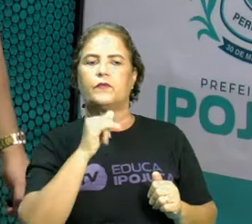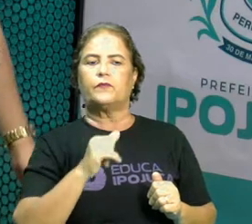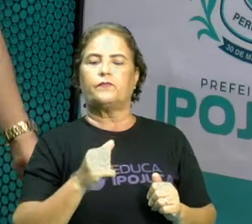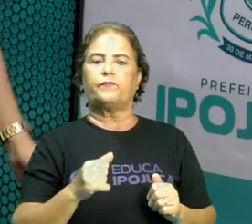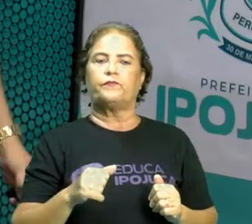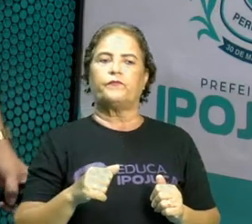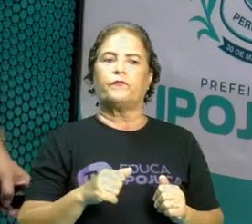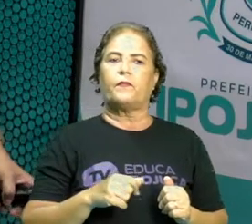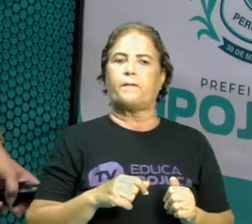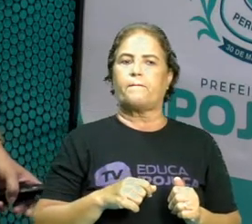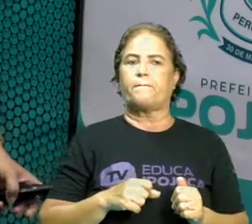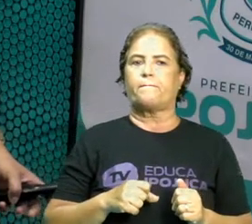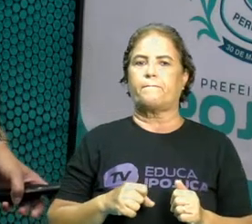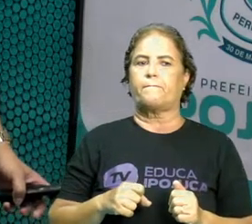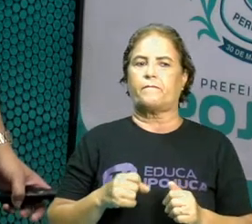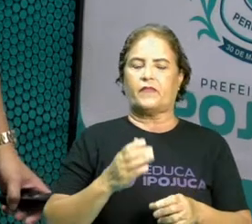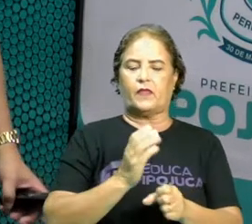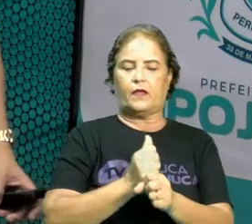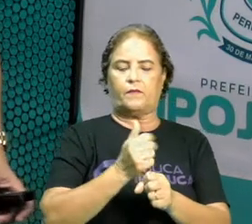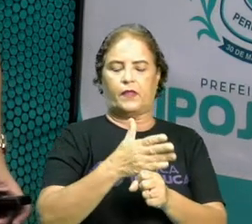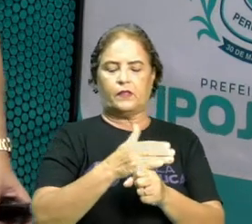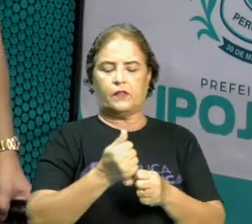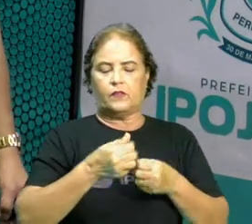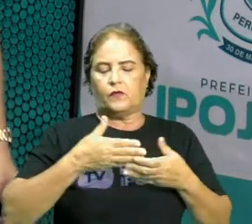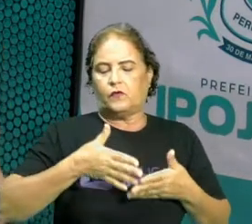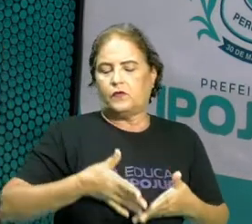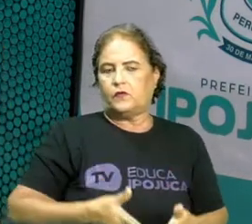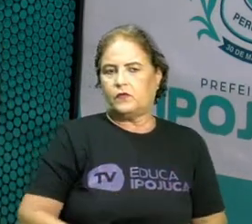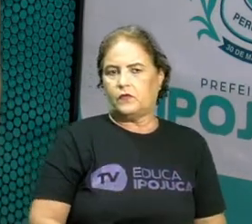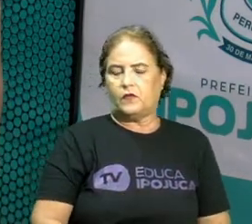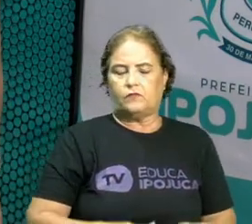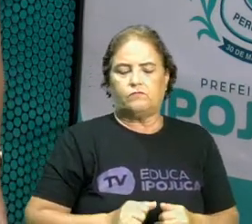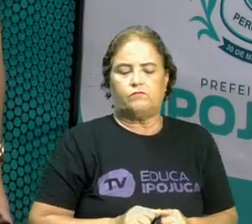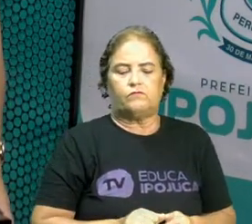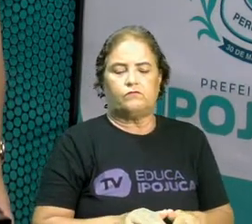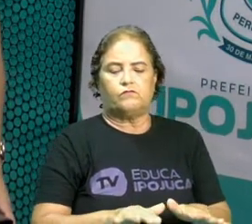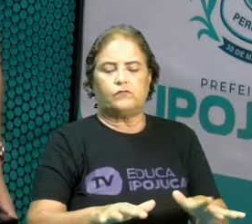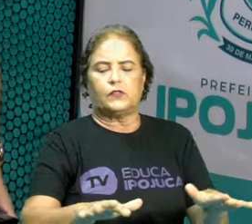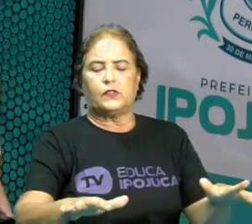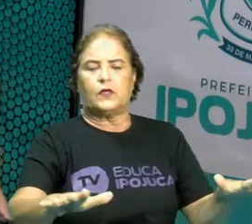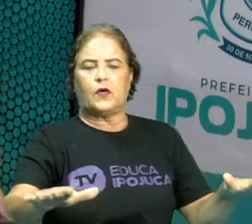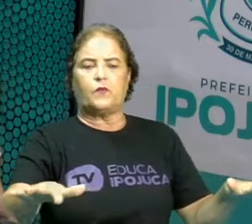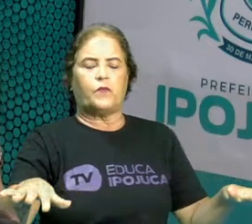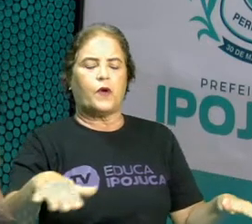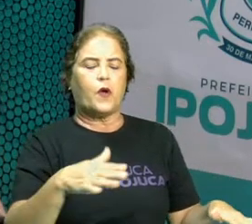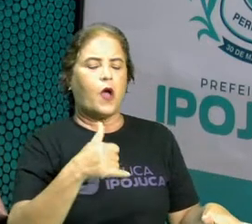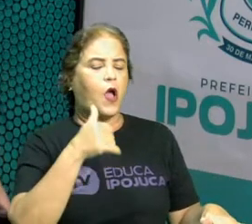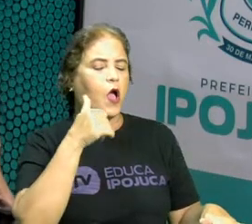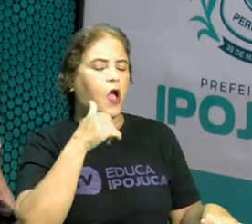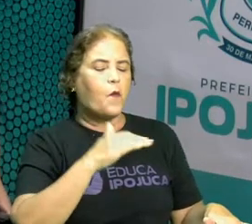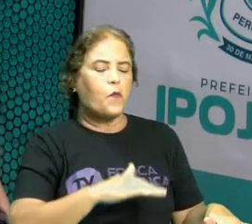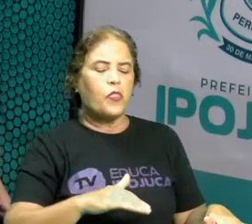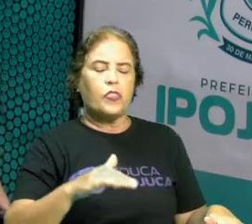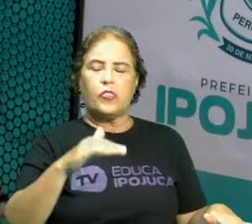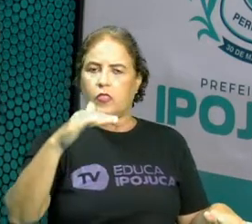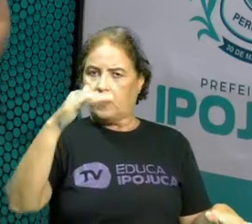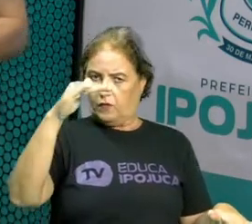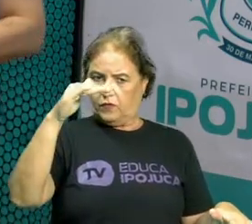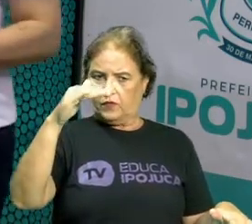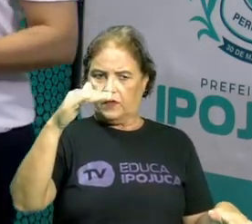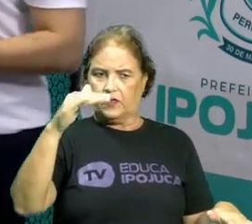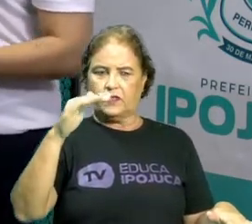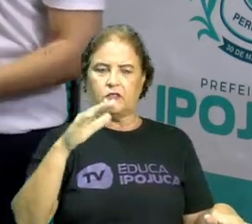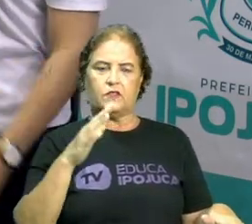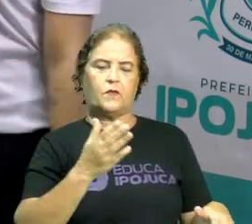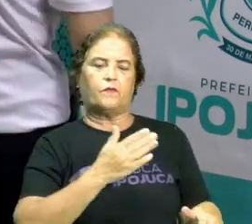nasce, esparrama pelo chão. Menininha, quando cresce, põe a mão no coração. Ó, quatro versos é